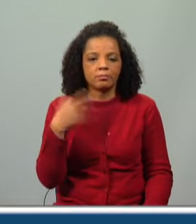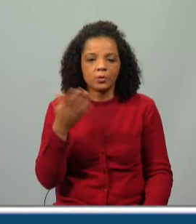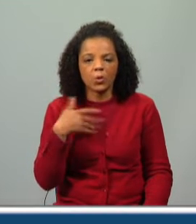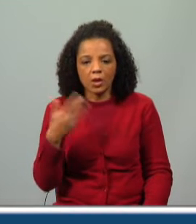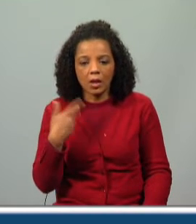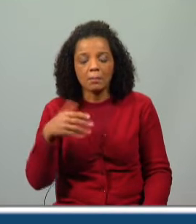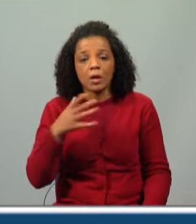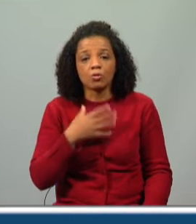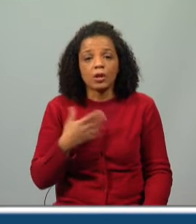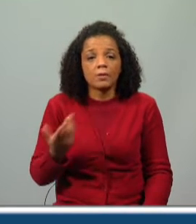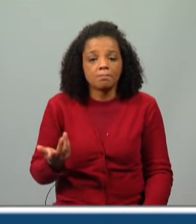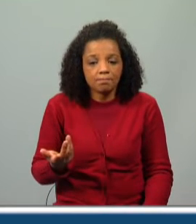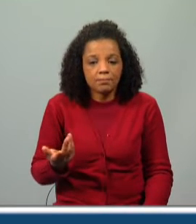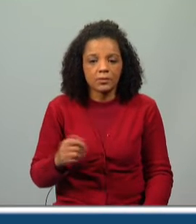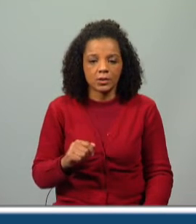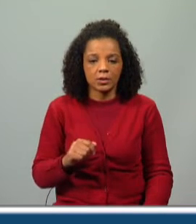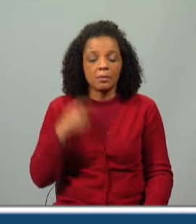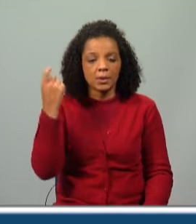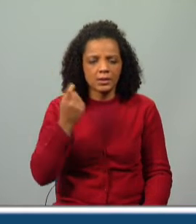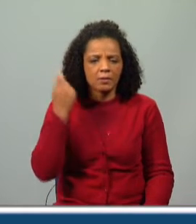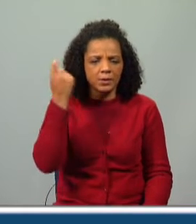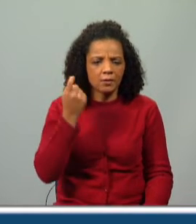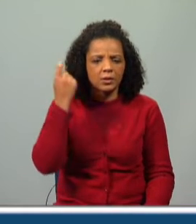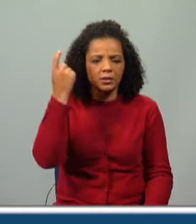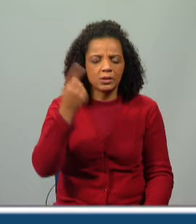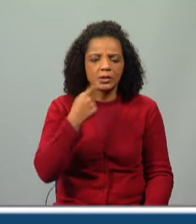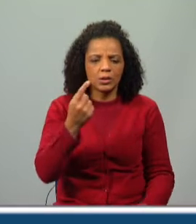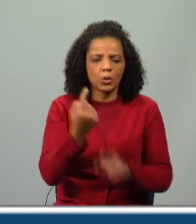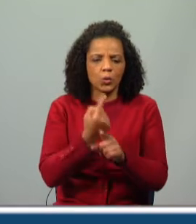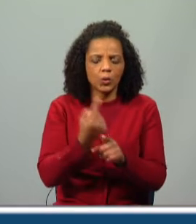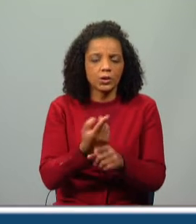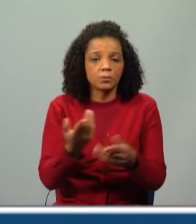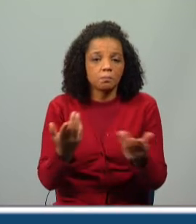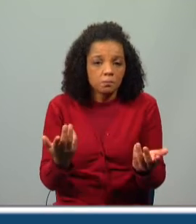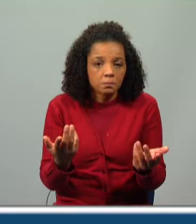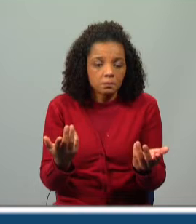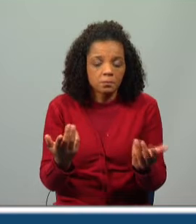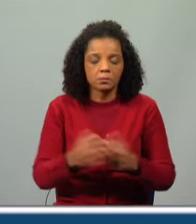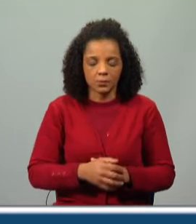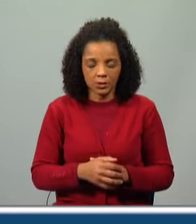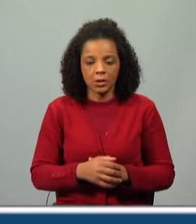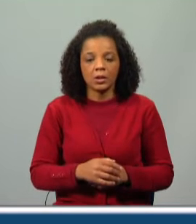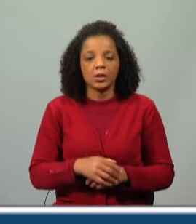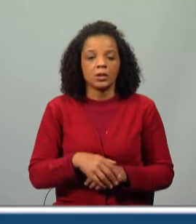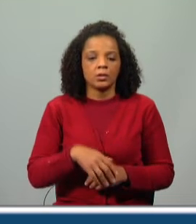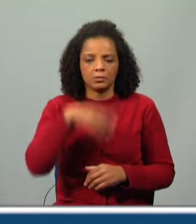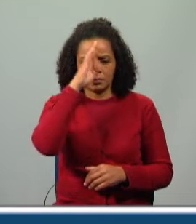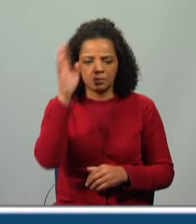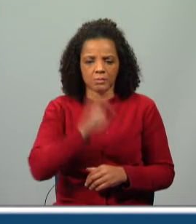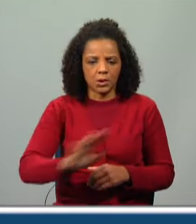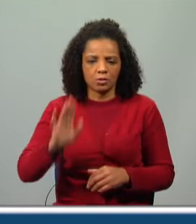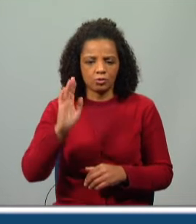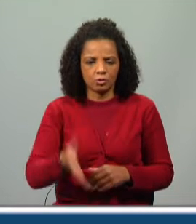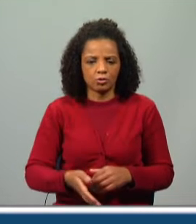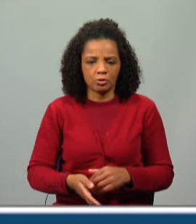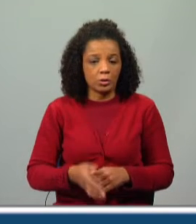coitada, mas gostava de espaço. Pensava, pensava e depois dizia coisas, novamente um espaço, que já toda a gente